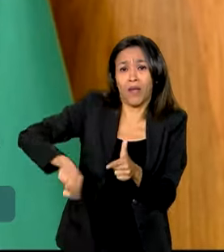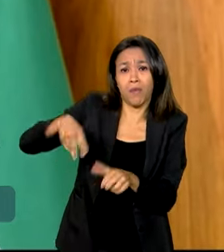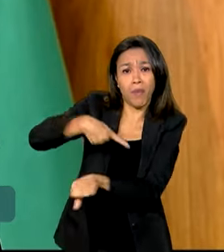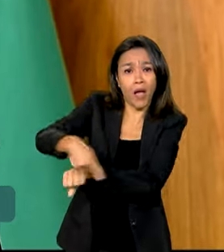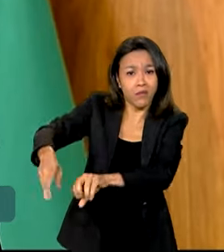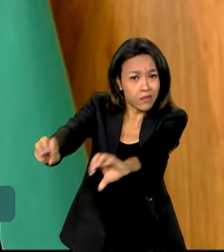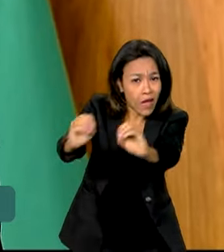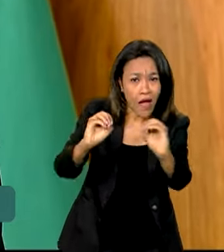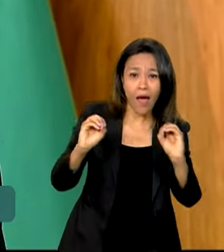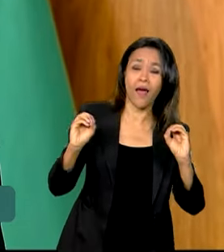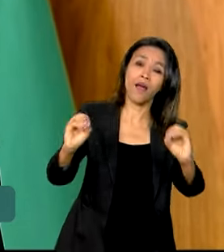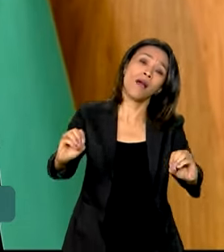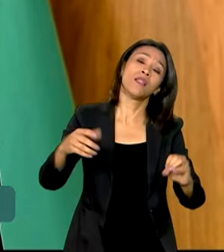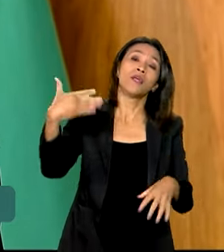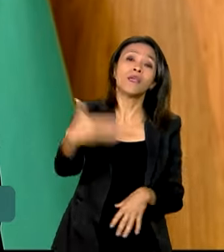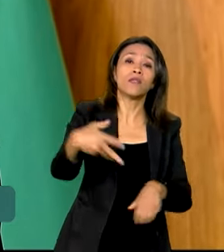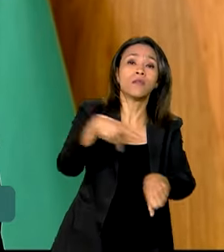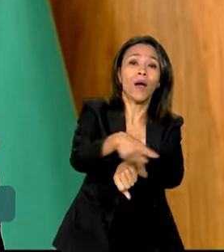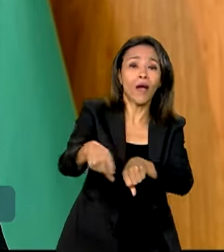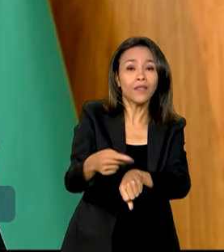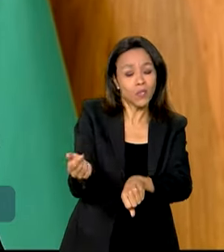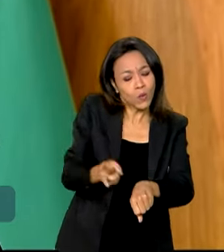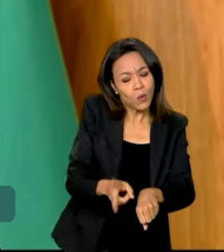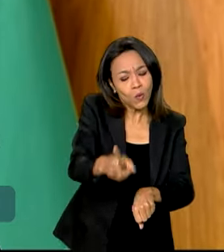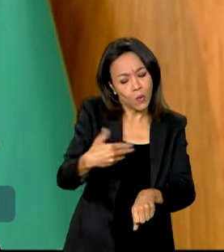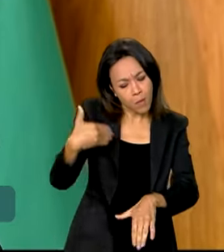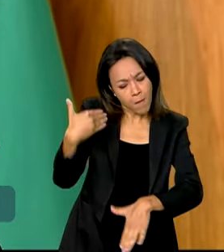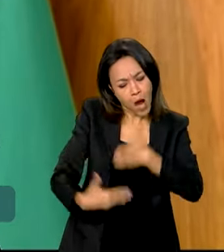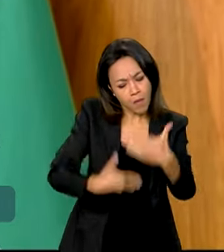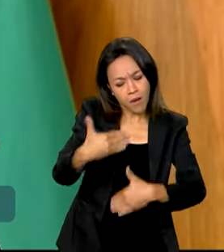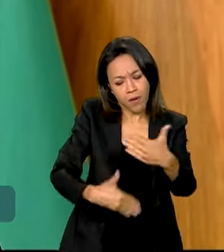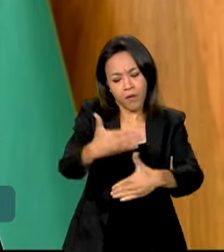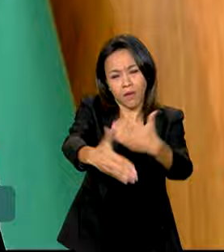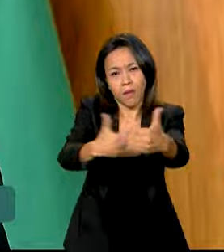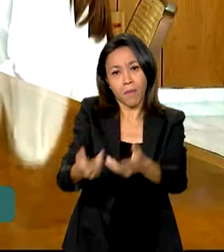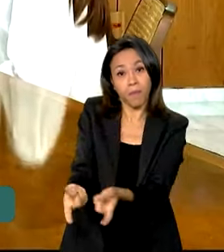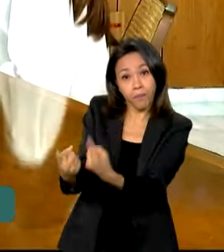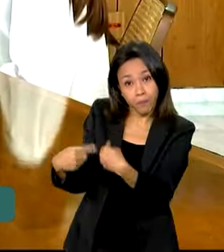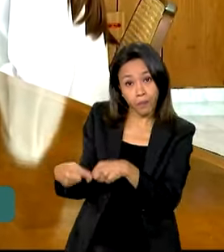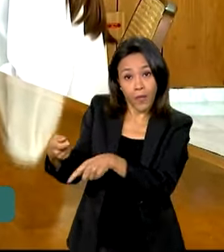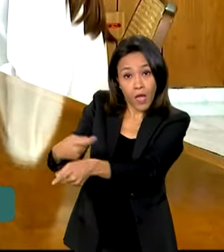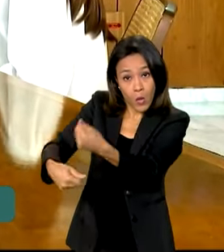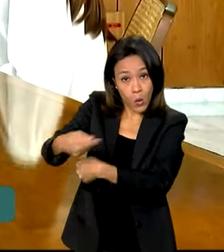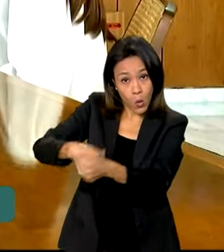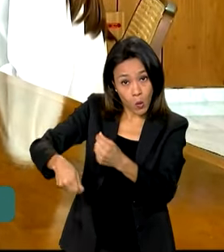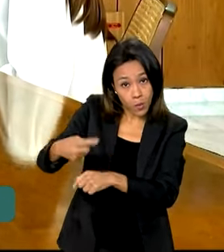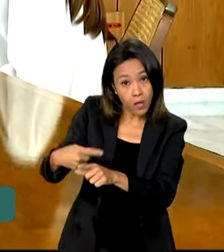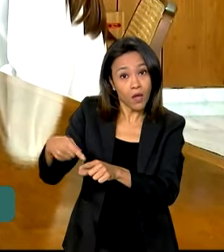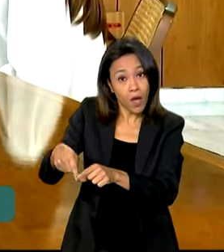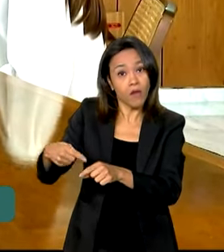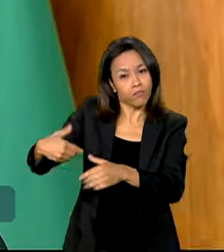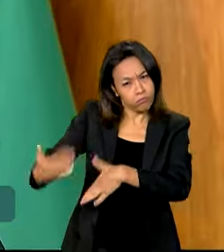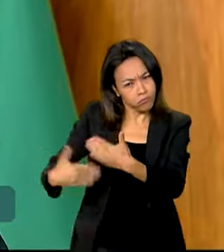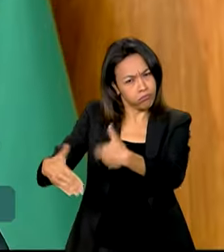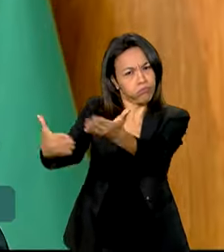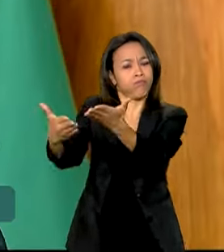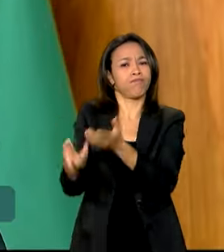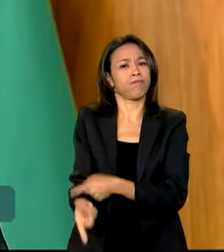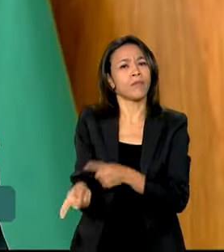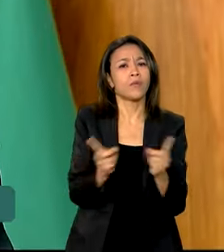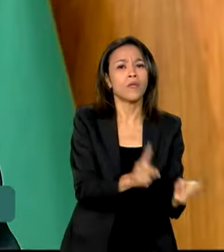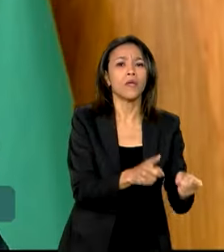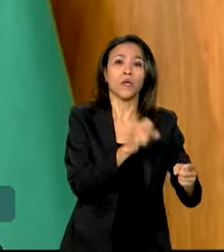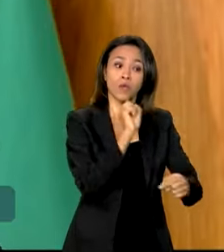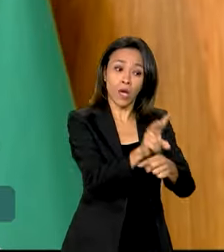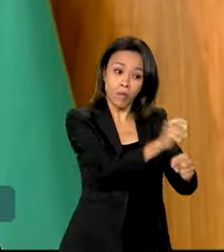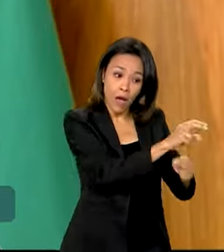O que é importante é que esse país esteja crescendo. O que é importante é que a economia esteja, sabe, crescendo. O que é importante é que o